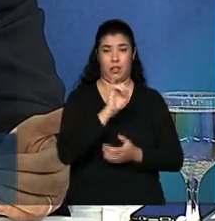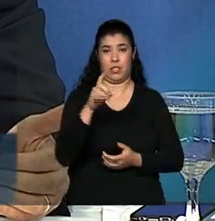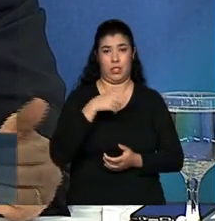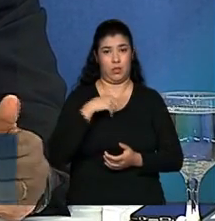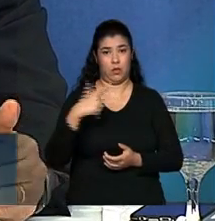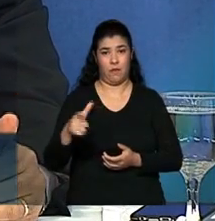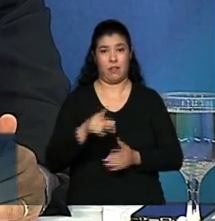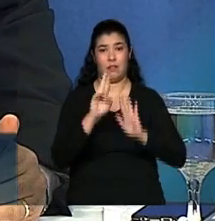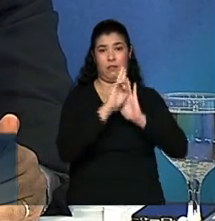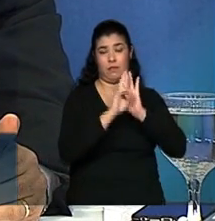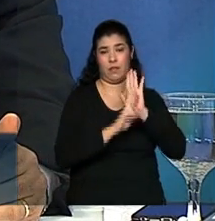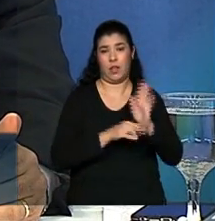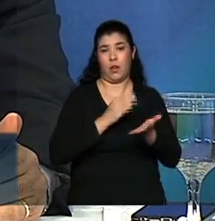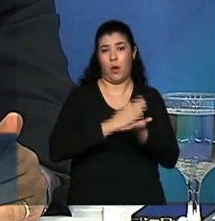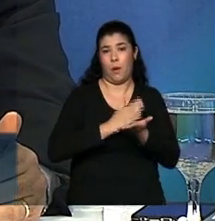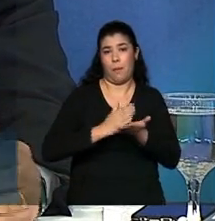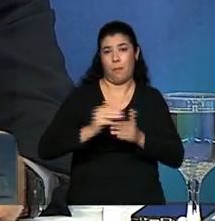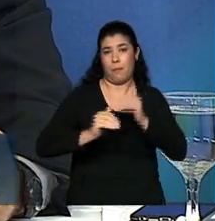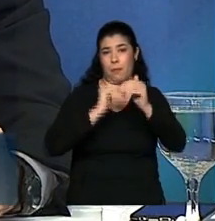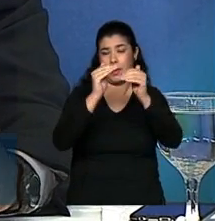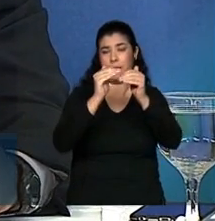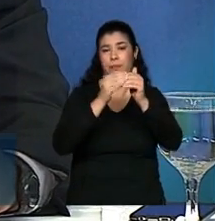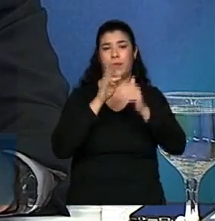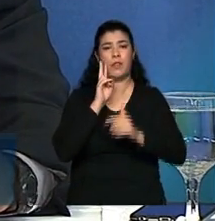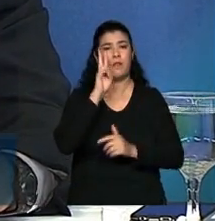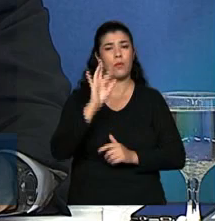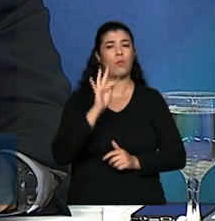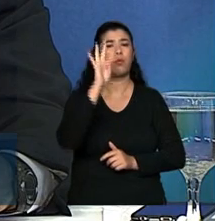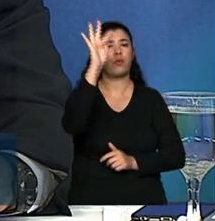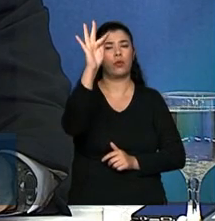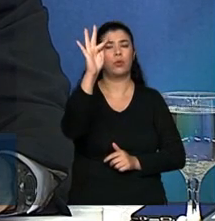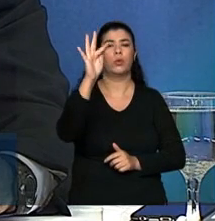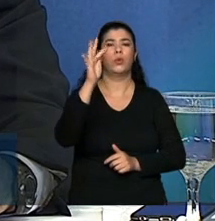progressividade. Olhando para o horizonte de tempo maior,